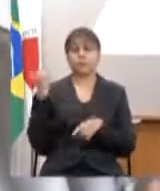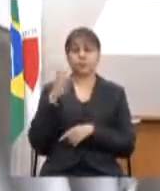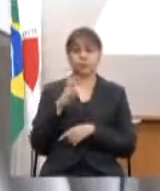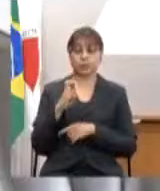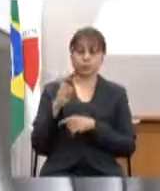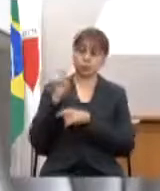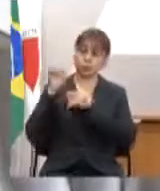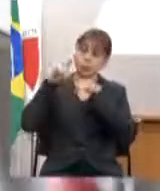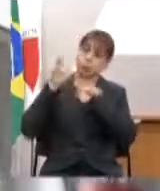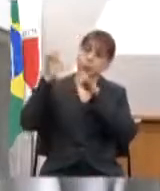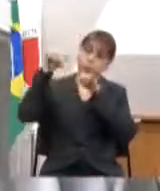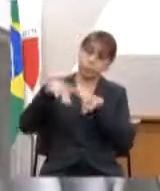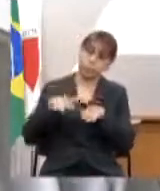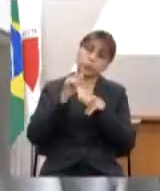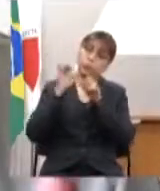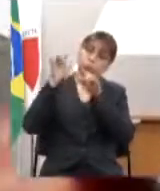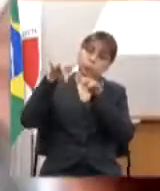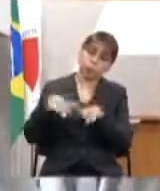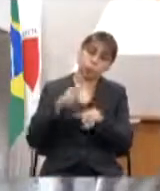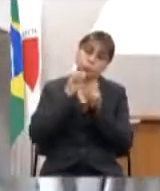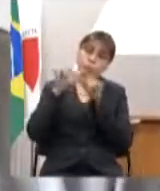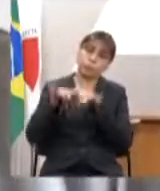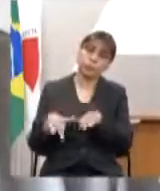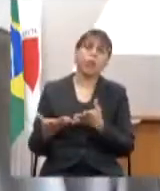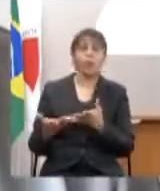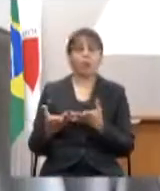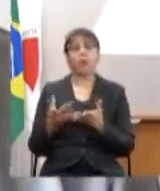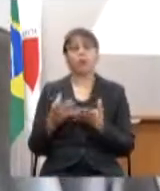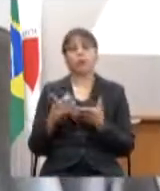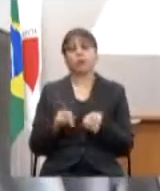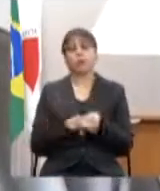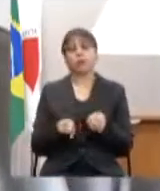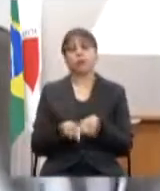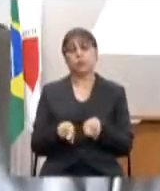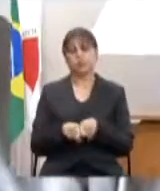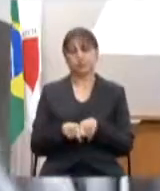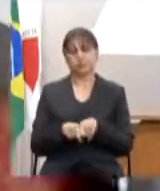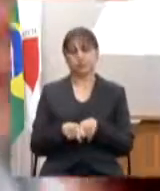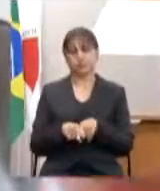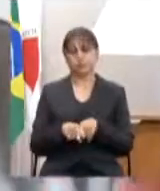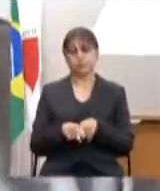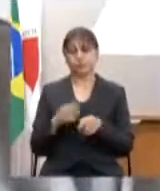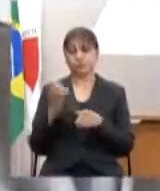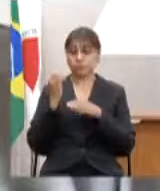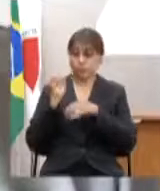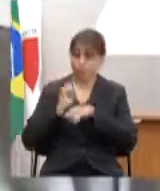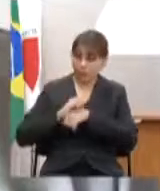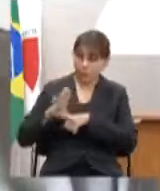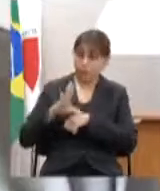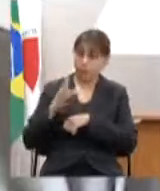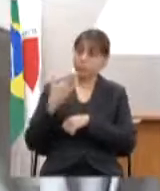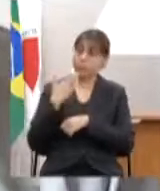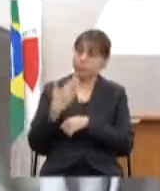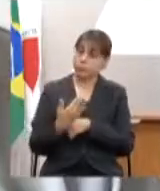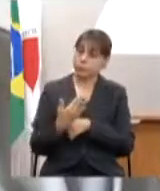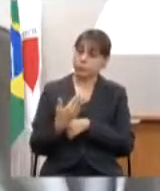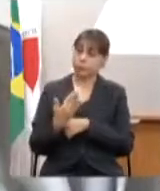cada município plantio de mudas dentre outras atividades pequeno relevo encaminhado pedido de providência ao